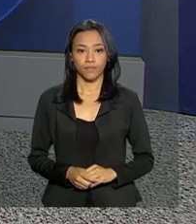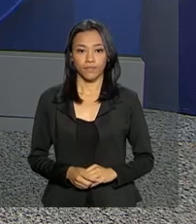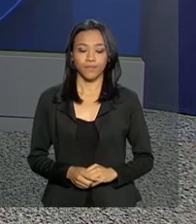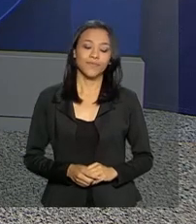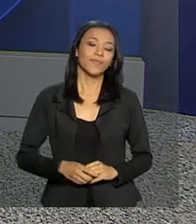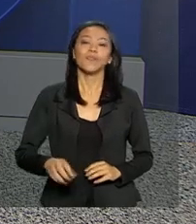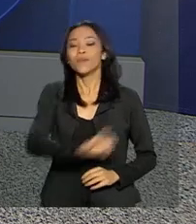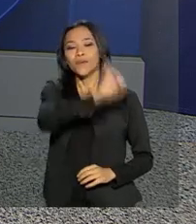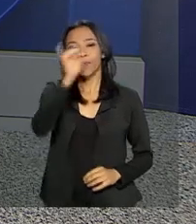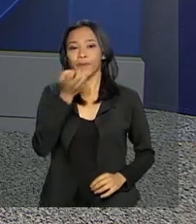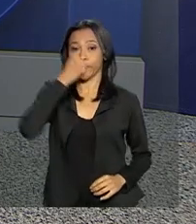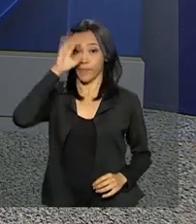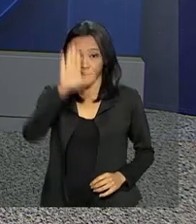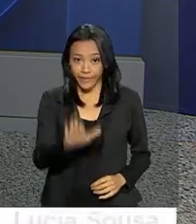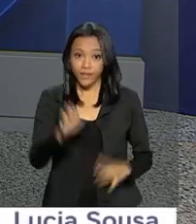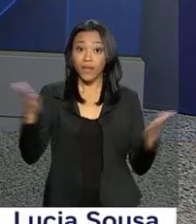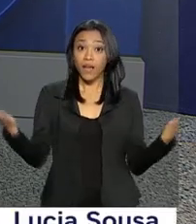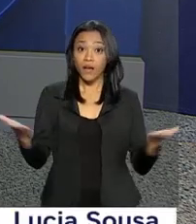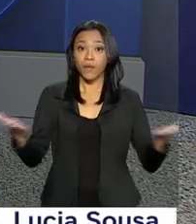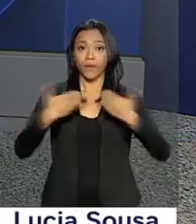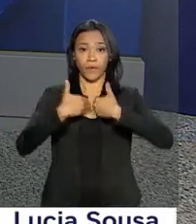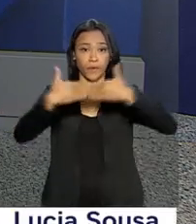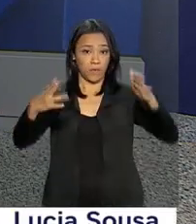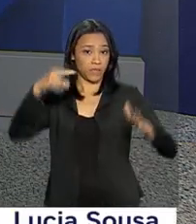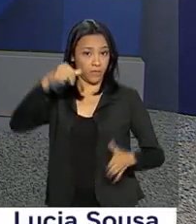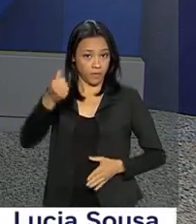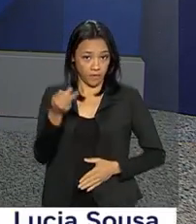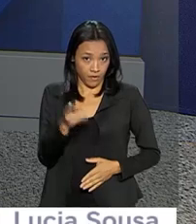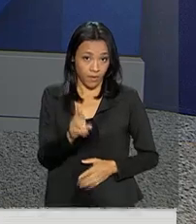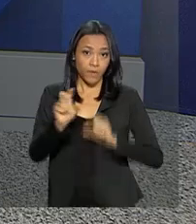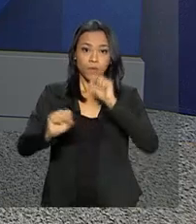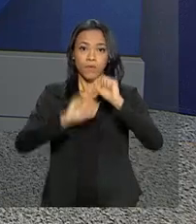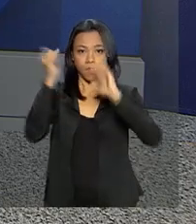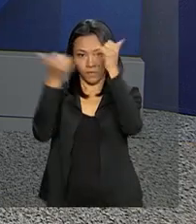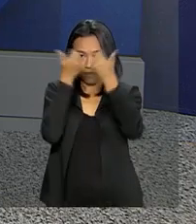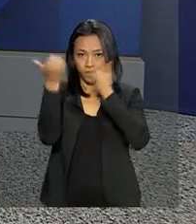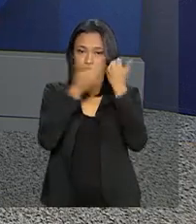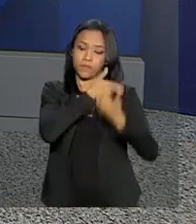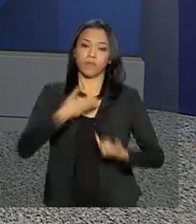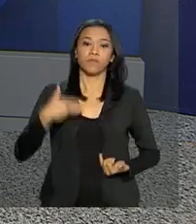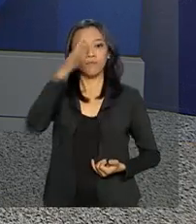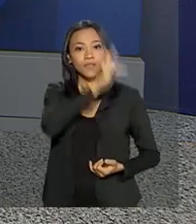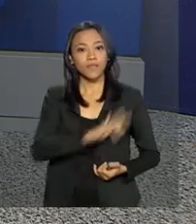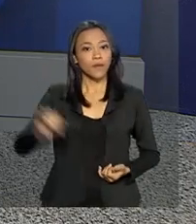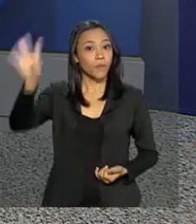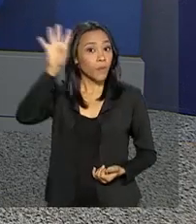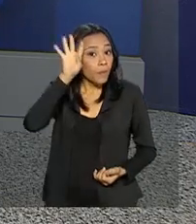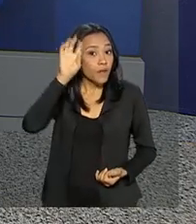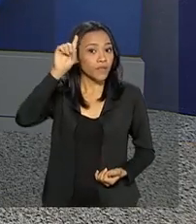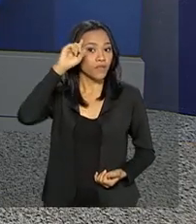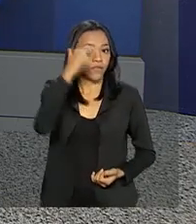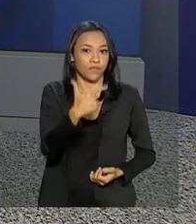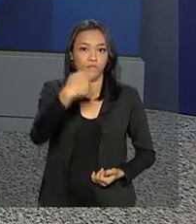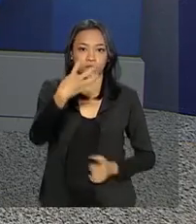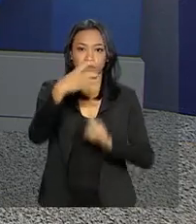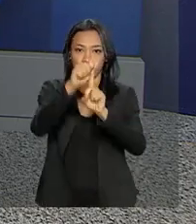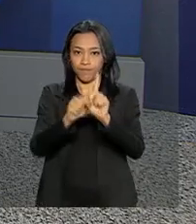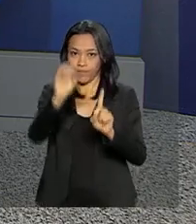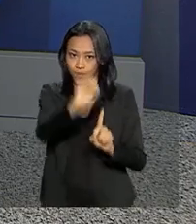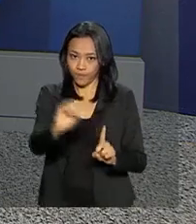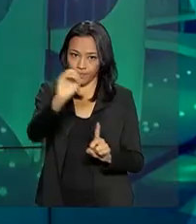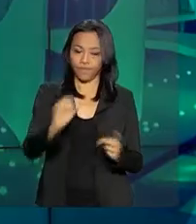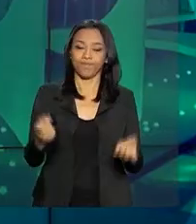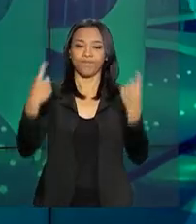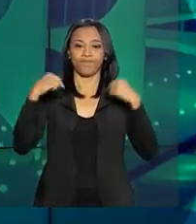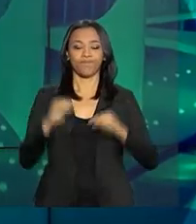Olá, boa tarde. Começa agora o repórter NBR com as notícias do governo federal desta quarta-feira, 24 de outubro.